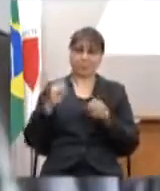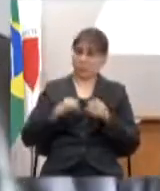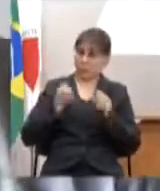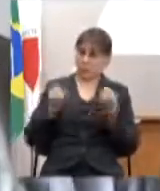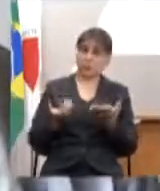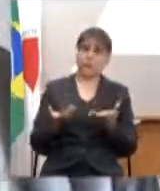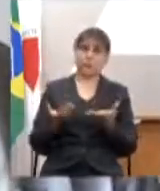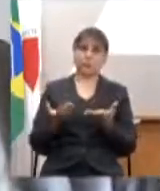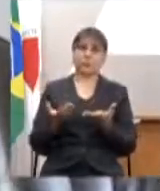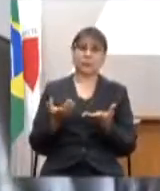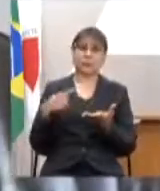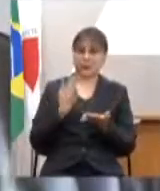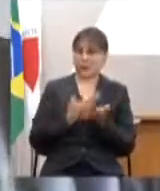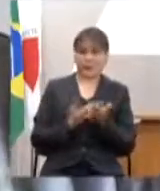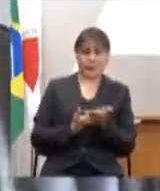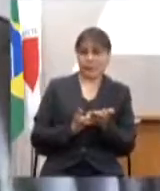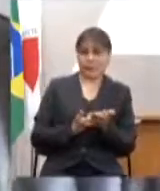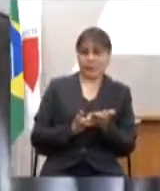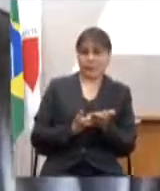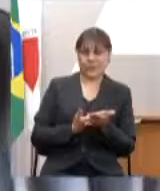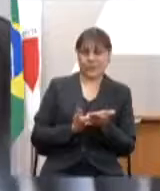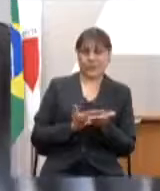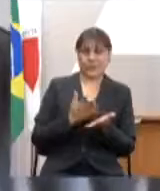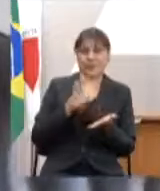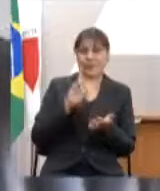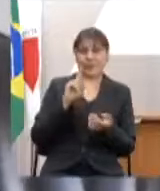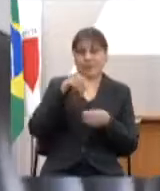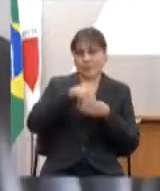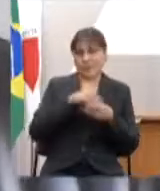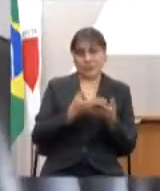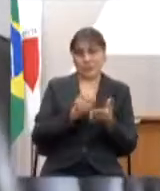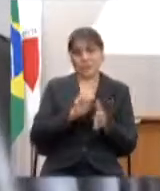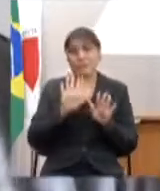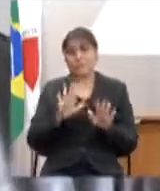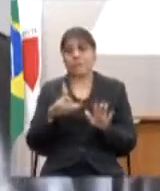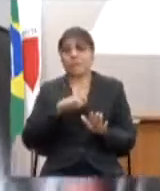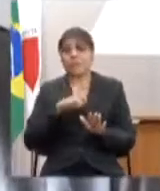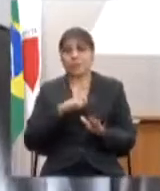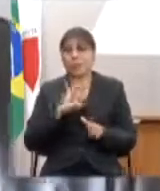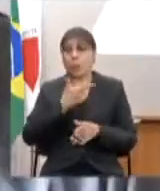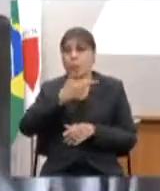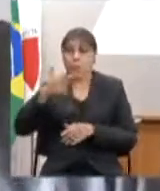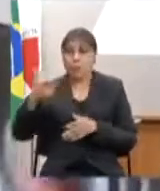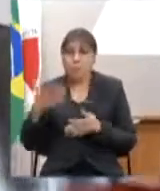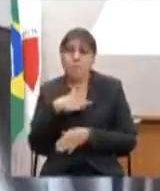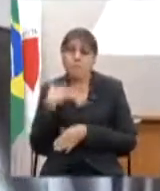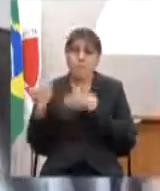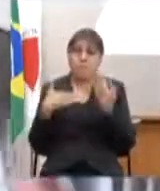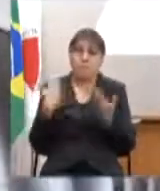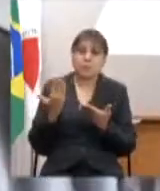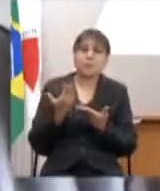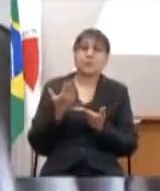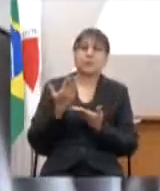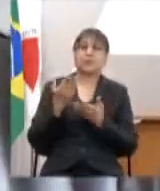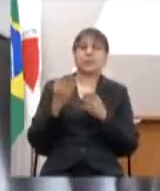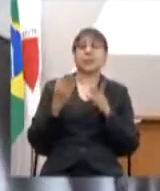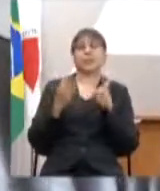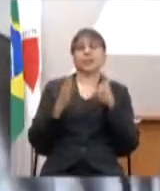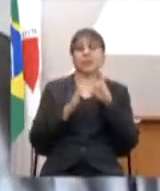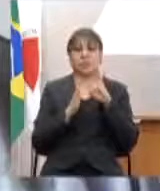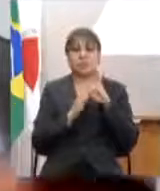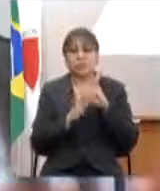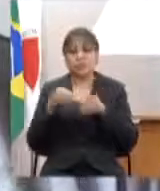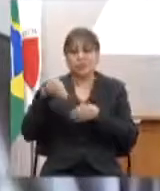estuda isso na escola mas uma das primeiras chacinas foram contra os indígenas foi aqui no Vale de Actiônia